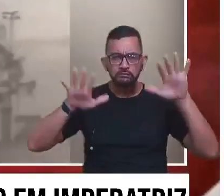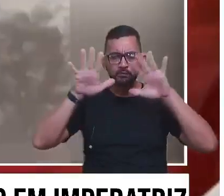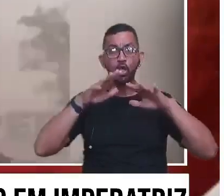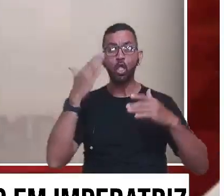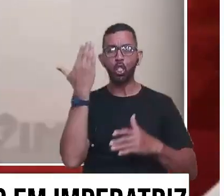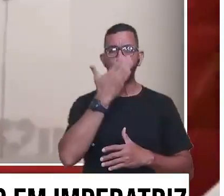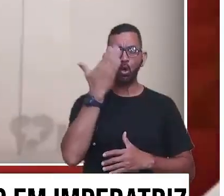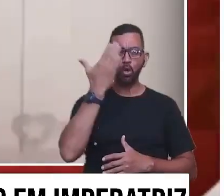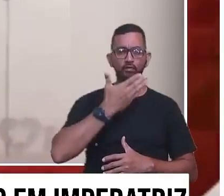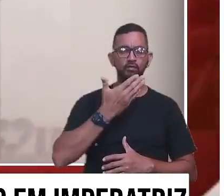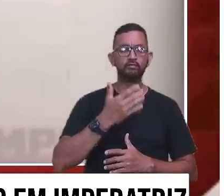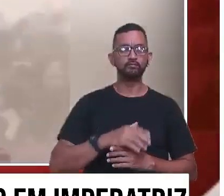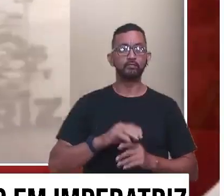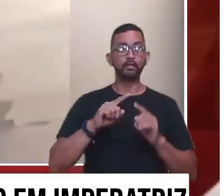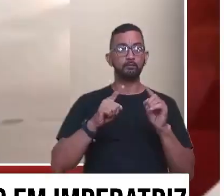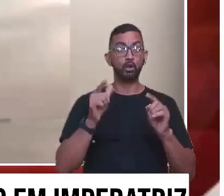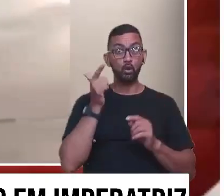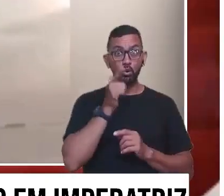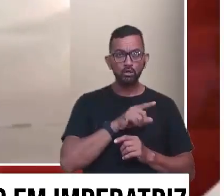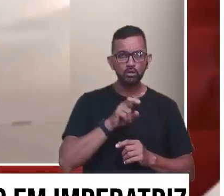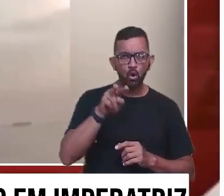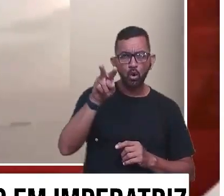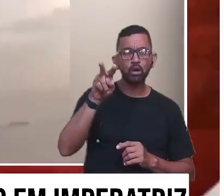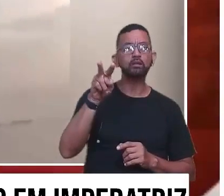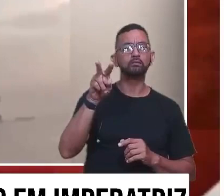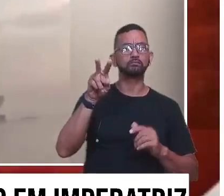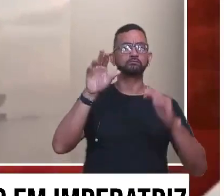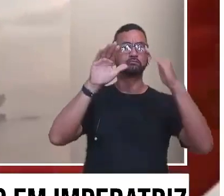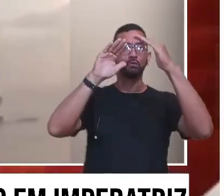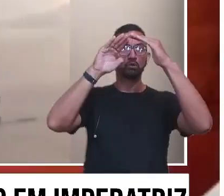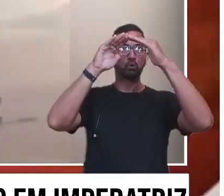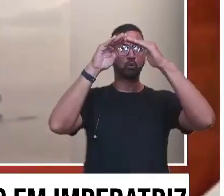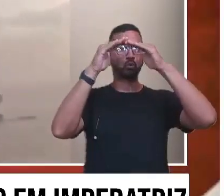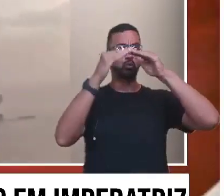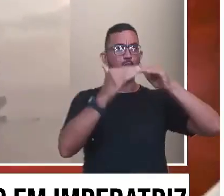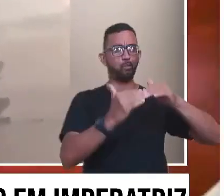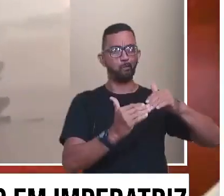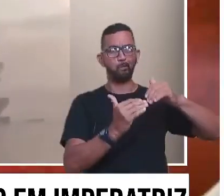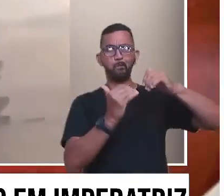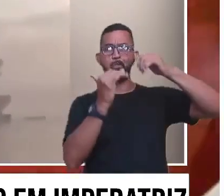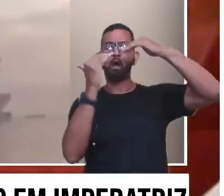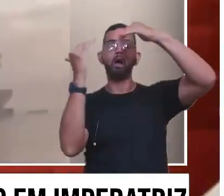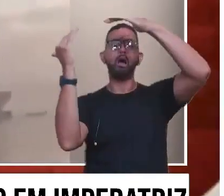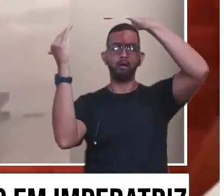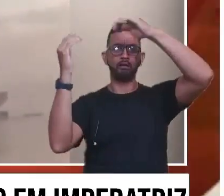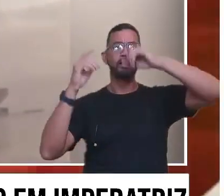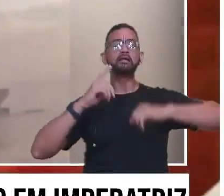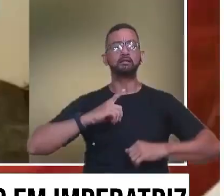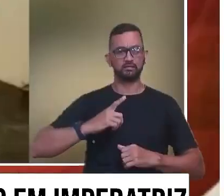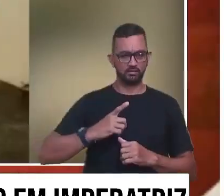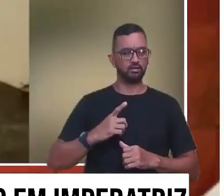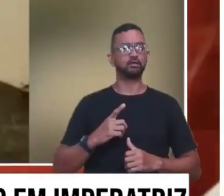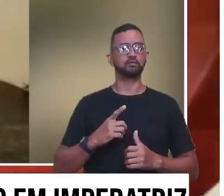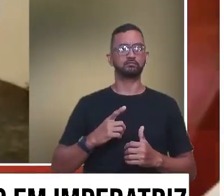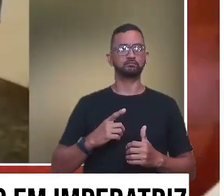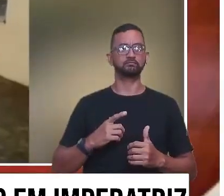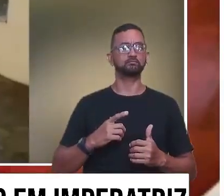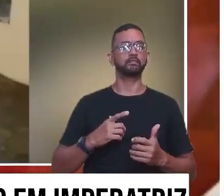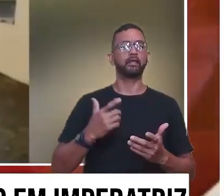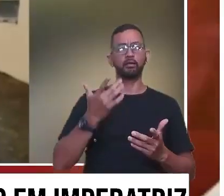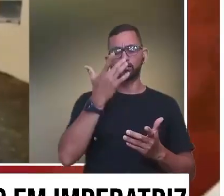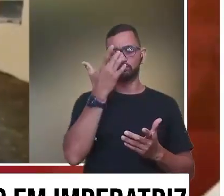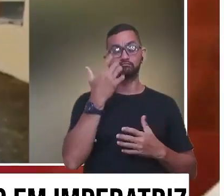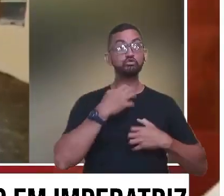conseguir enxergar alguma coisa longe de você, mas, quando eu consegui olhar de volta, o telhado começou a voar. Depois que ele despencou, ele começou a voar